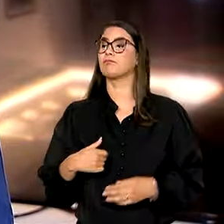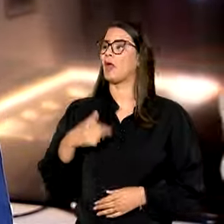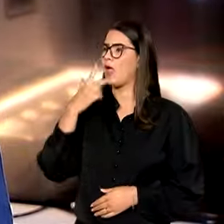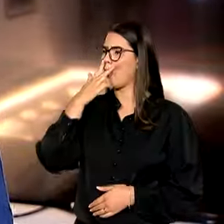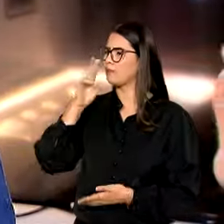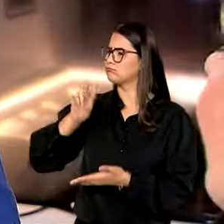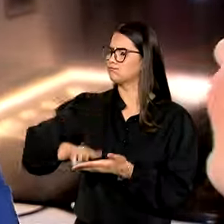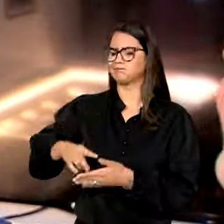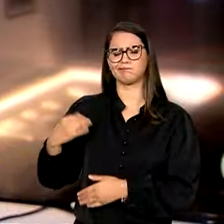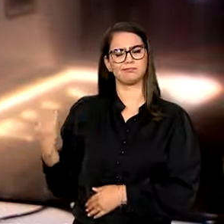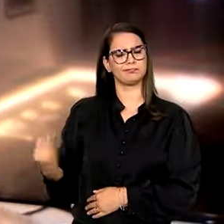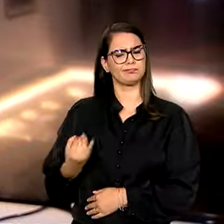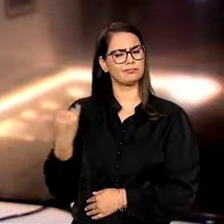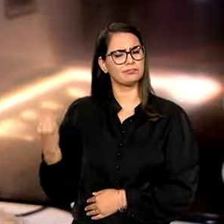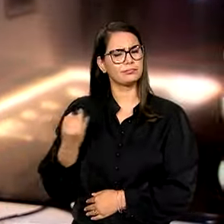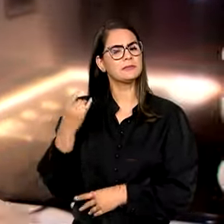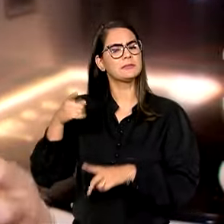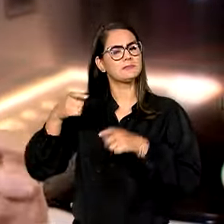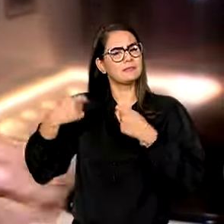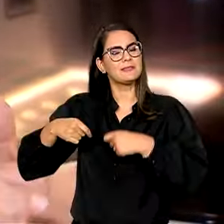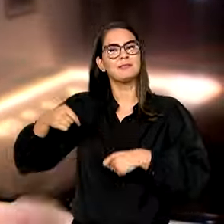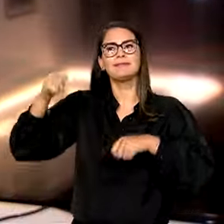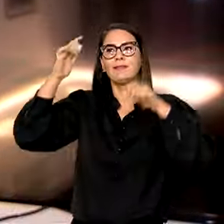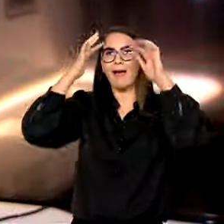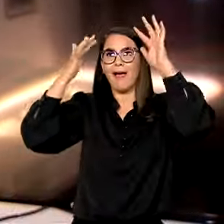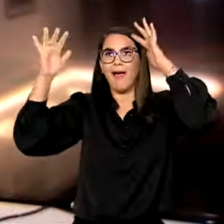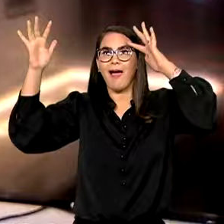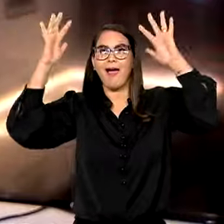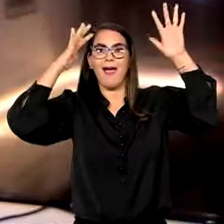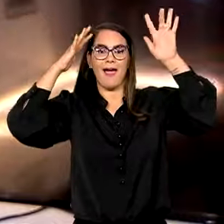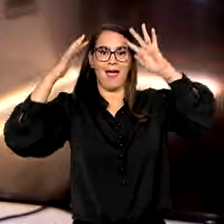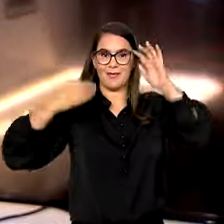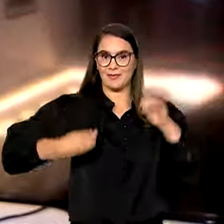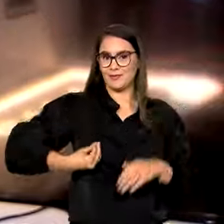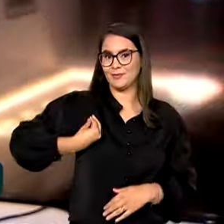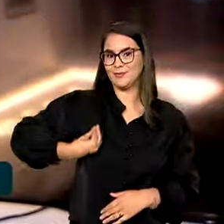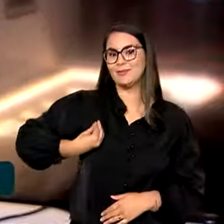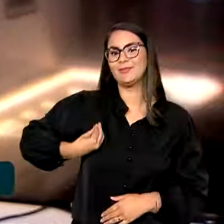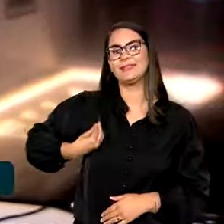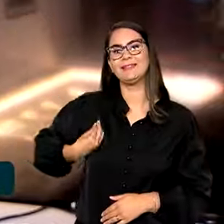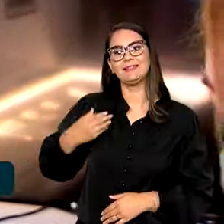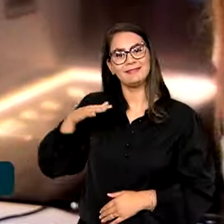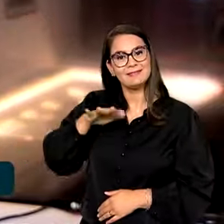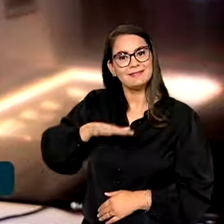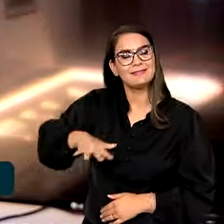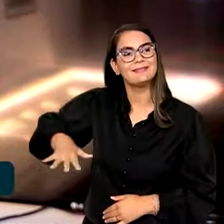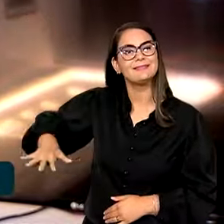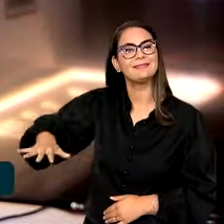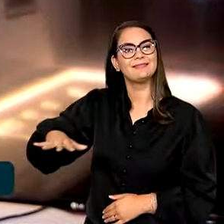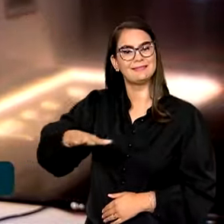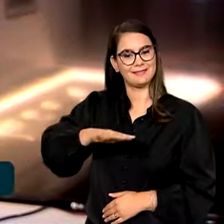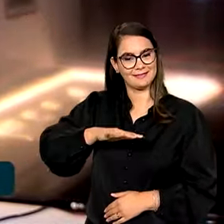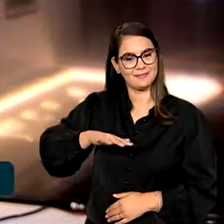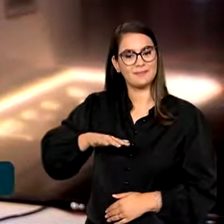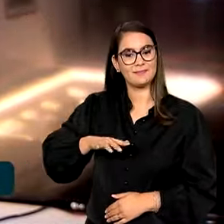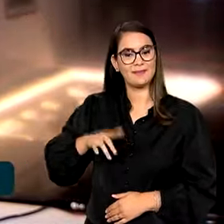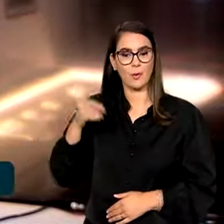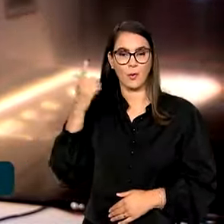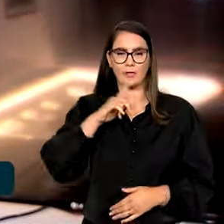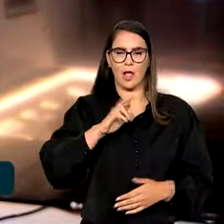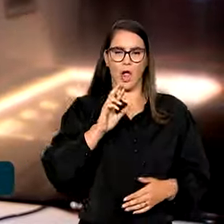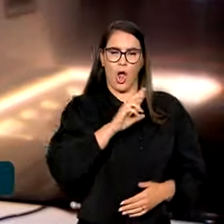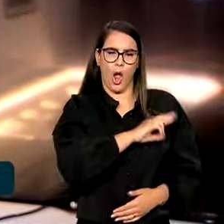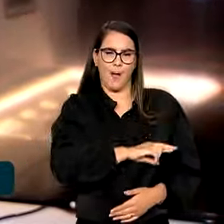você consegue viver outras vidas naquela vida que você está, né? Quando você lê um grande